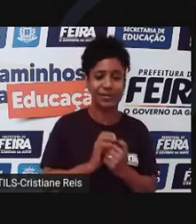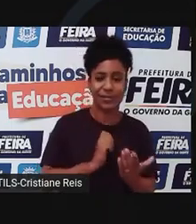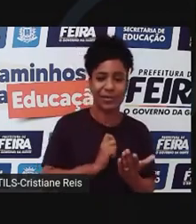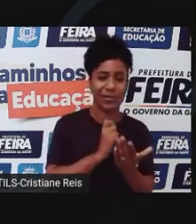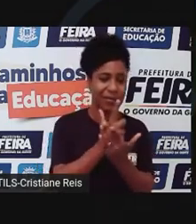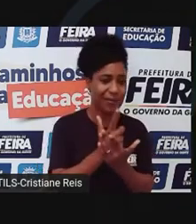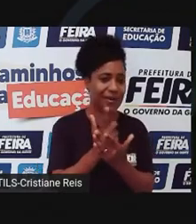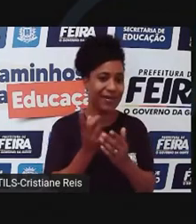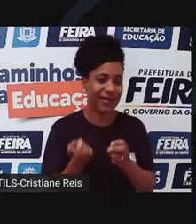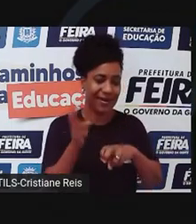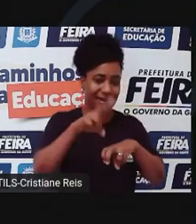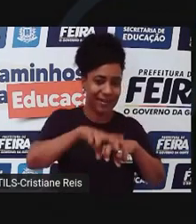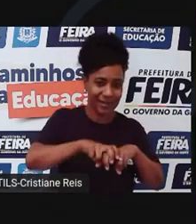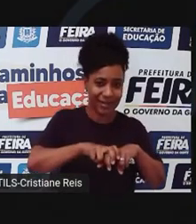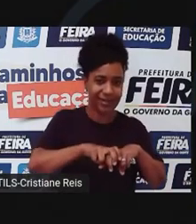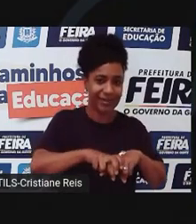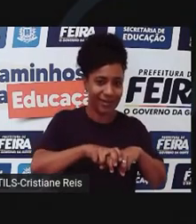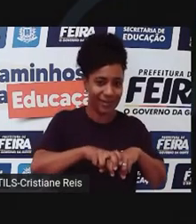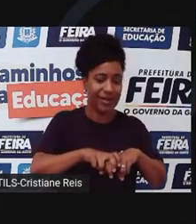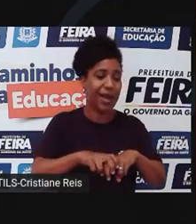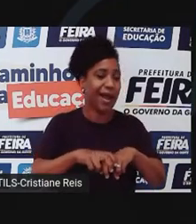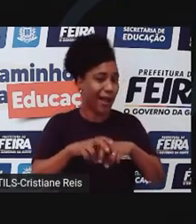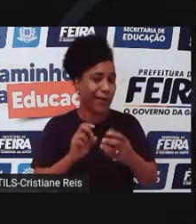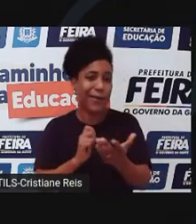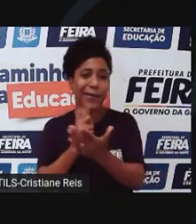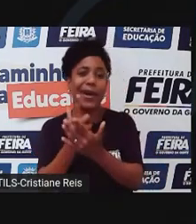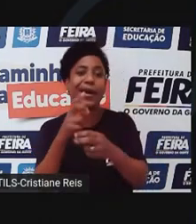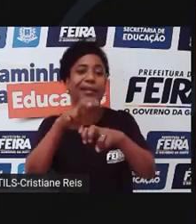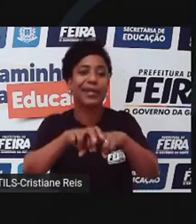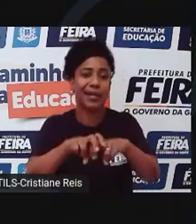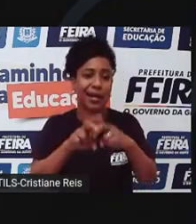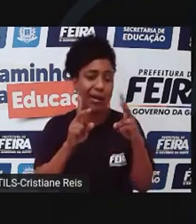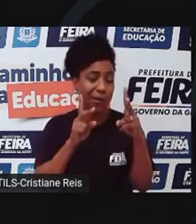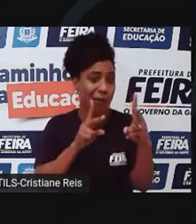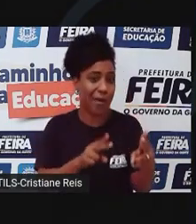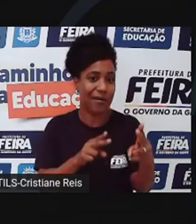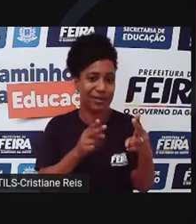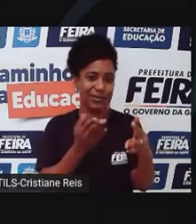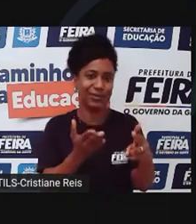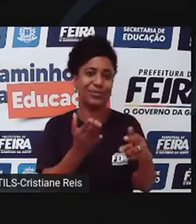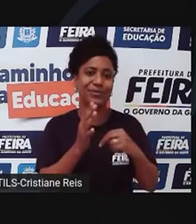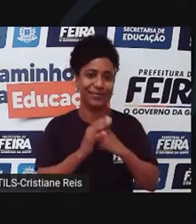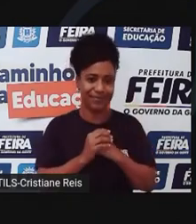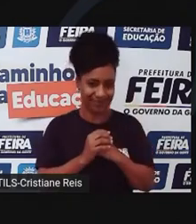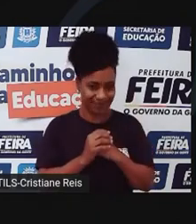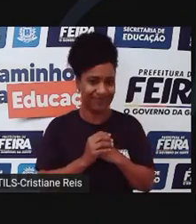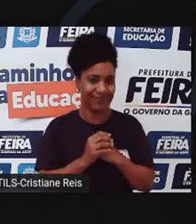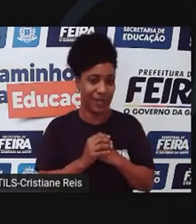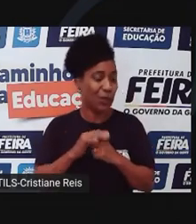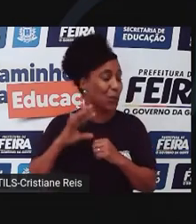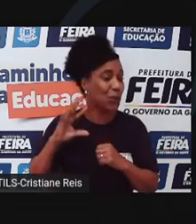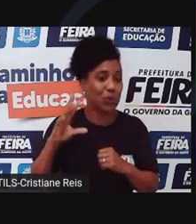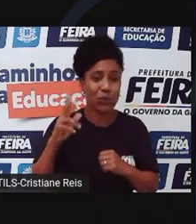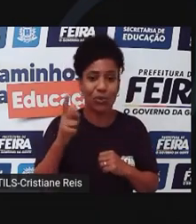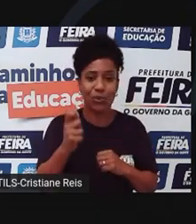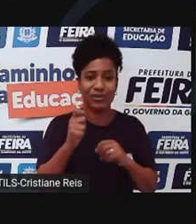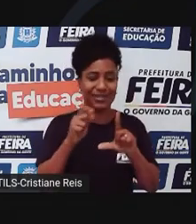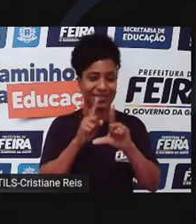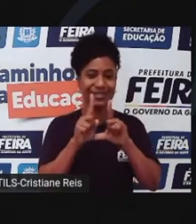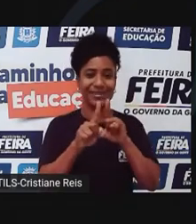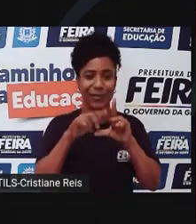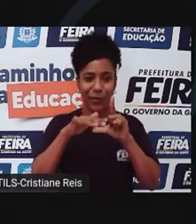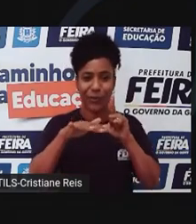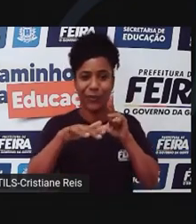seu falar, ai, onde você comprou essa cadeira porque eu quero também uma cadeira igual a sua. então, no macro todos somos influenciadores, principalmente nessa era